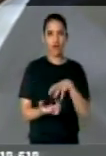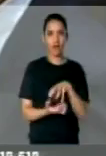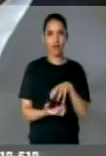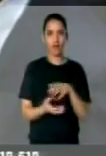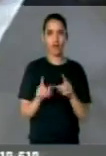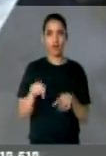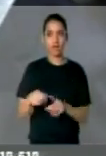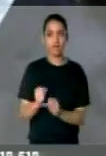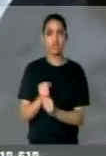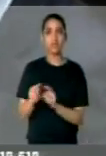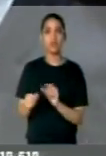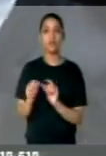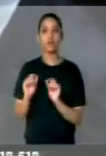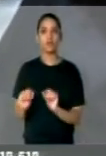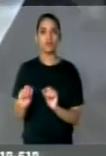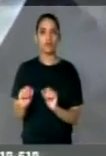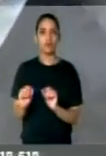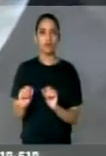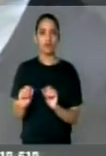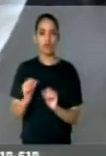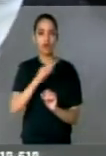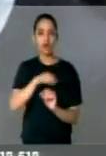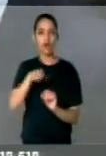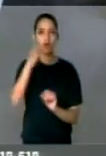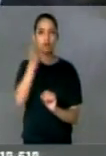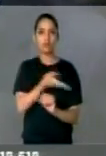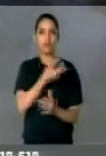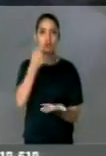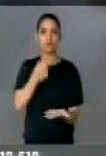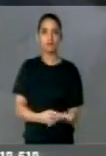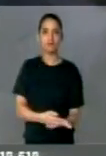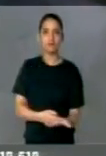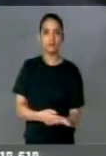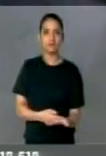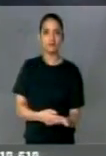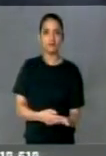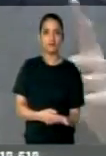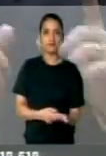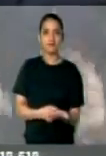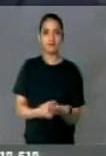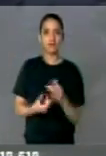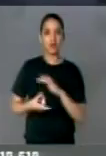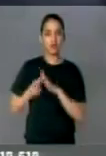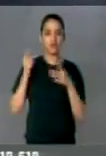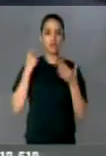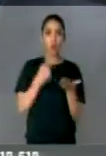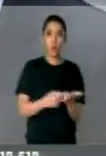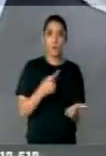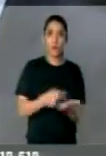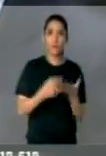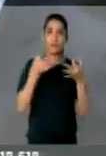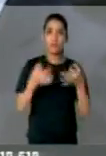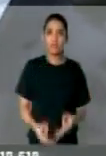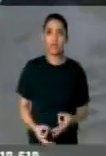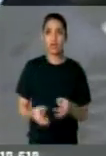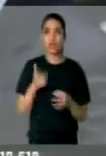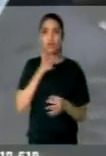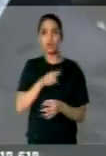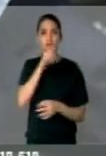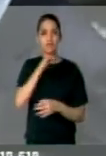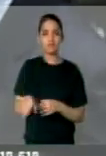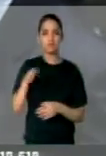através da Assembleia Legislativa do estado do Paraná, através daqueles deputados que se